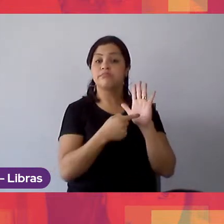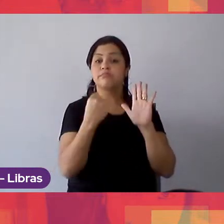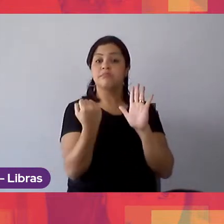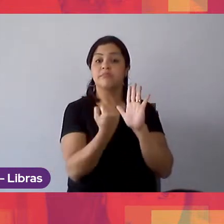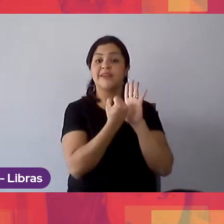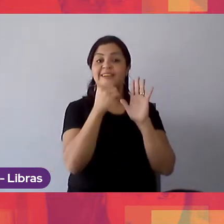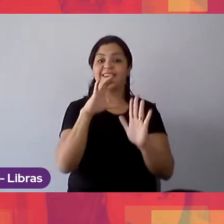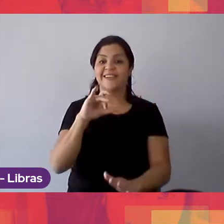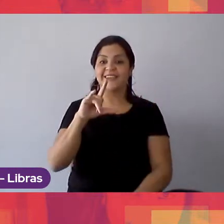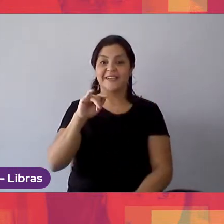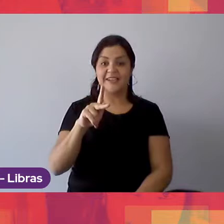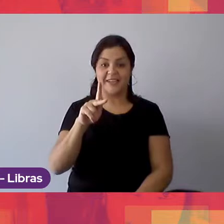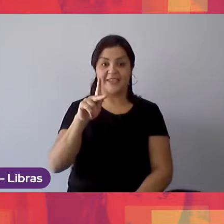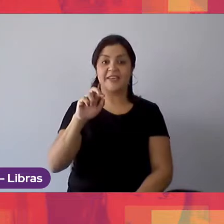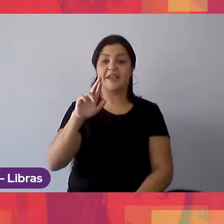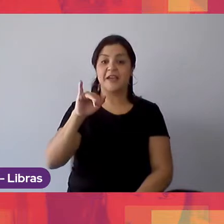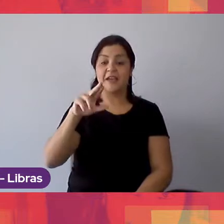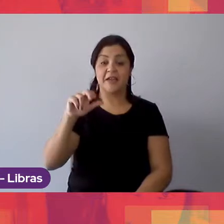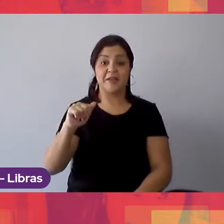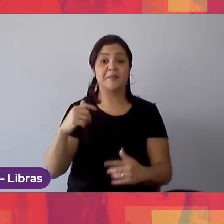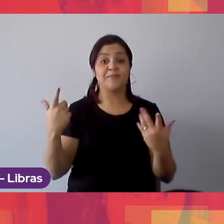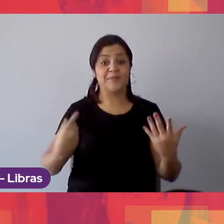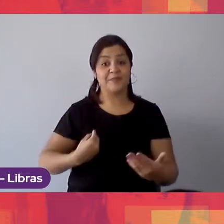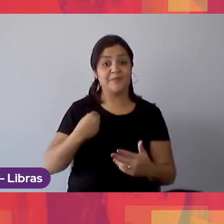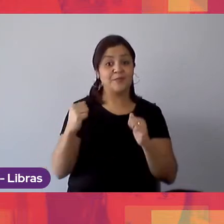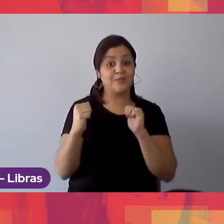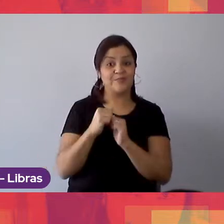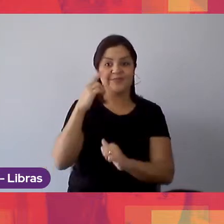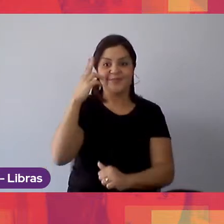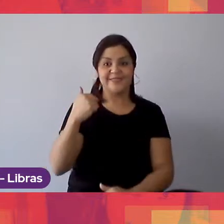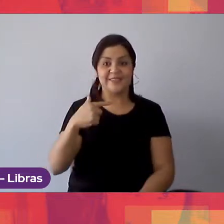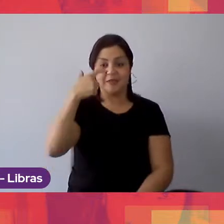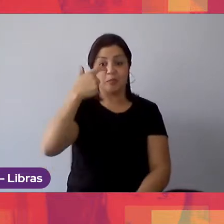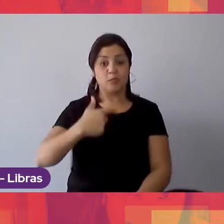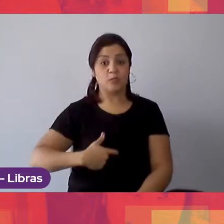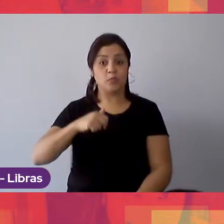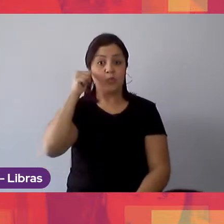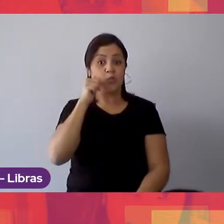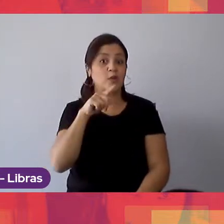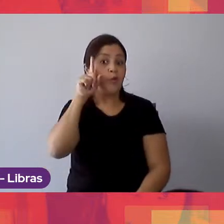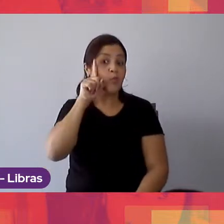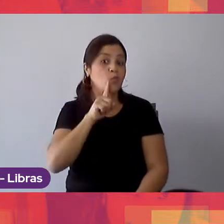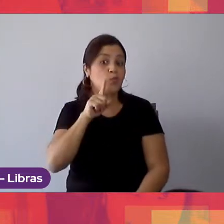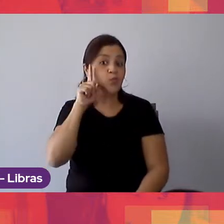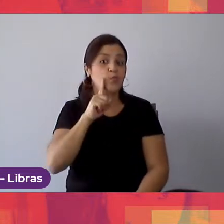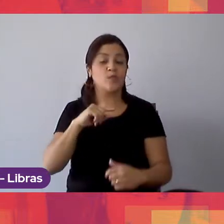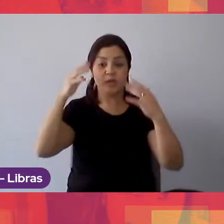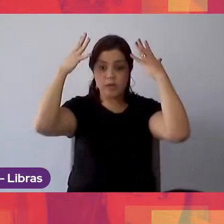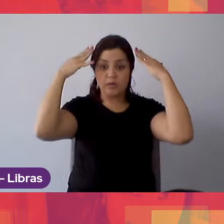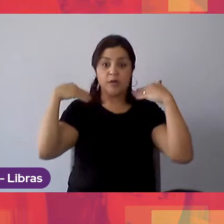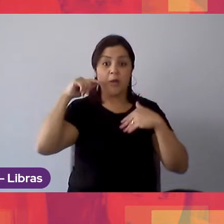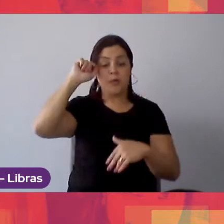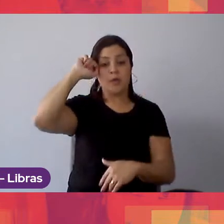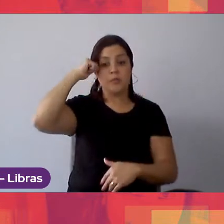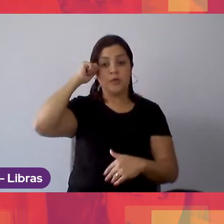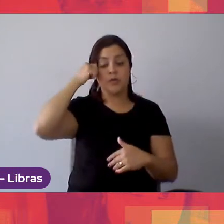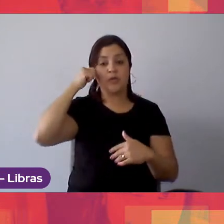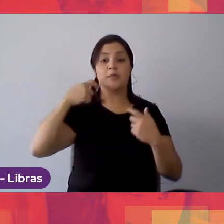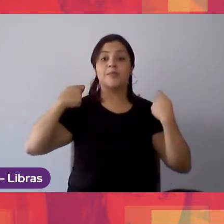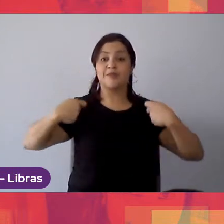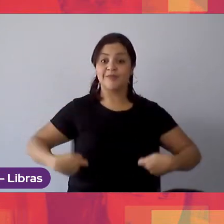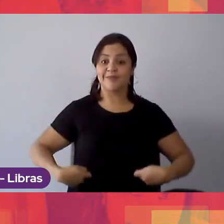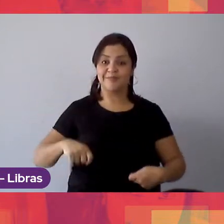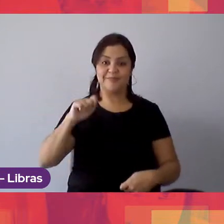junto com a Natália, que está fazendo a tradução de livros. A Natália se considera uma mulher morena, ela tem o cabelo preto, está usando uma blusa